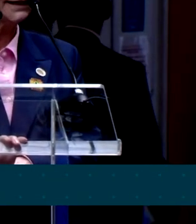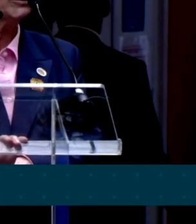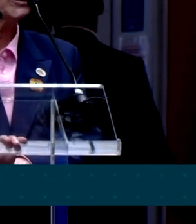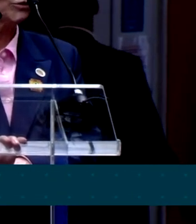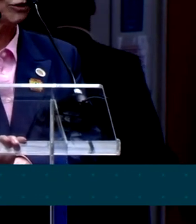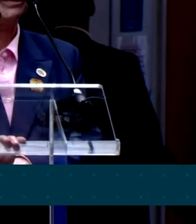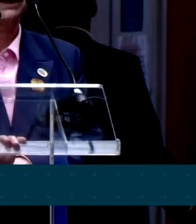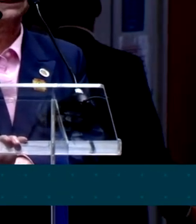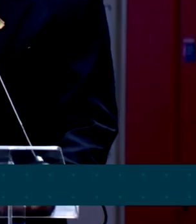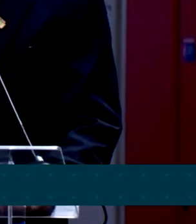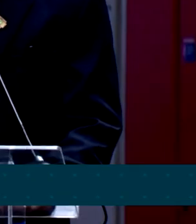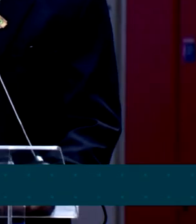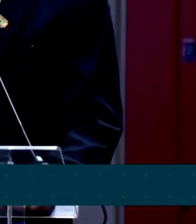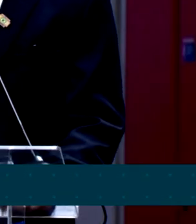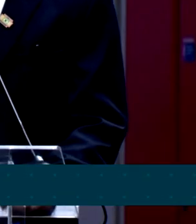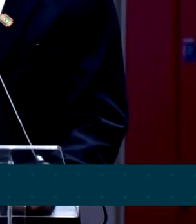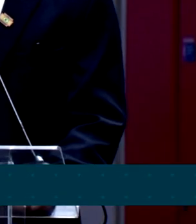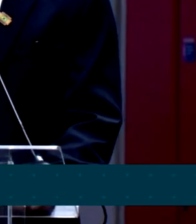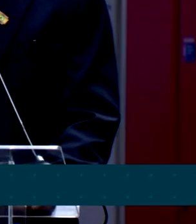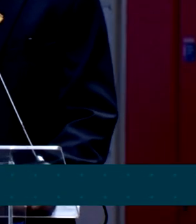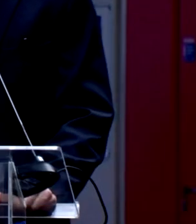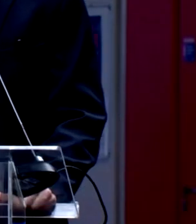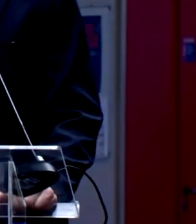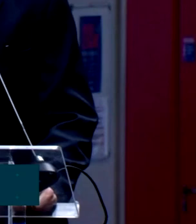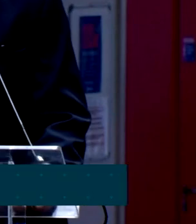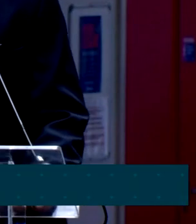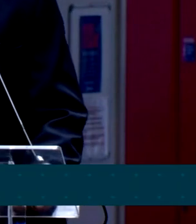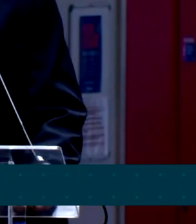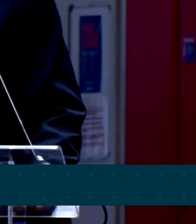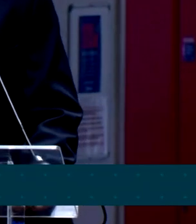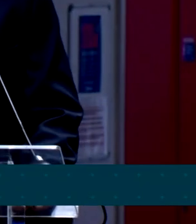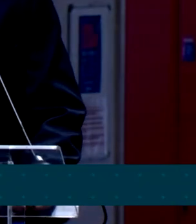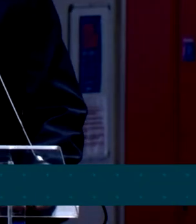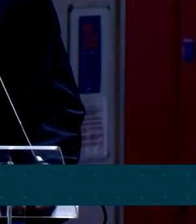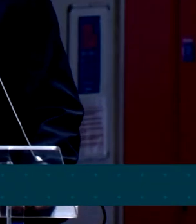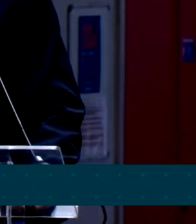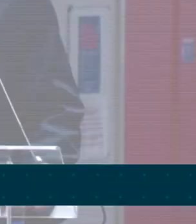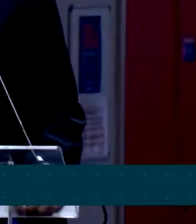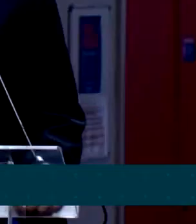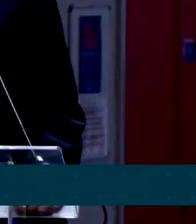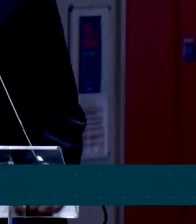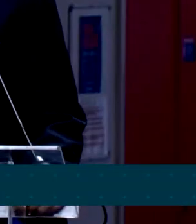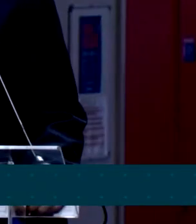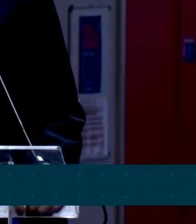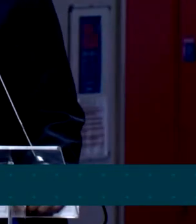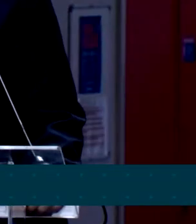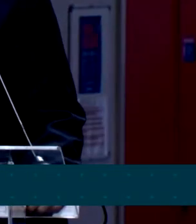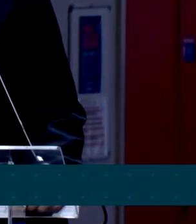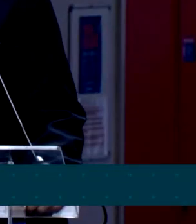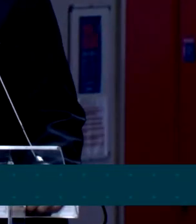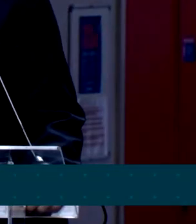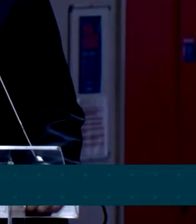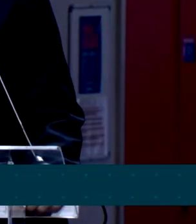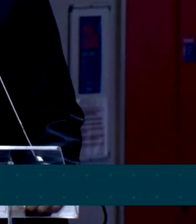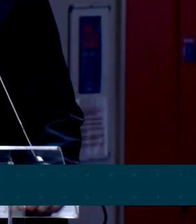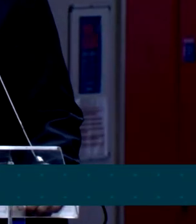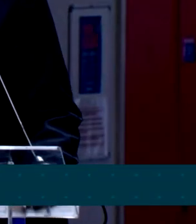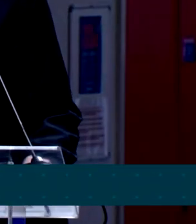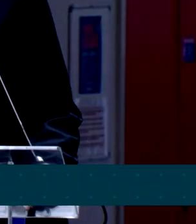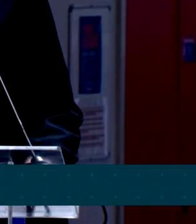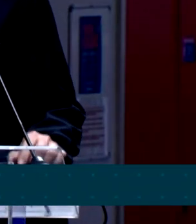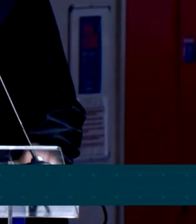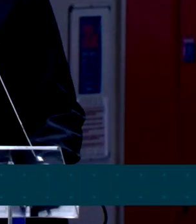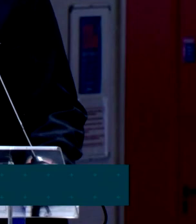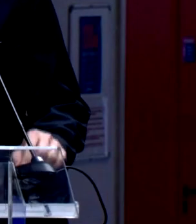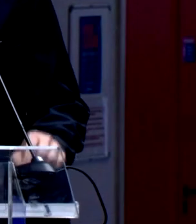agrícola do nosso país. Em breve, nas próximas semanas, estaremos fazendo o leilão do 5G. Até julho de 2022, nós teremos